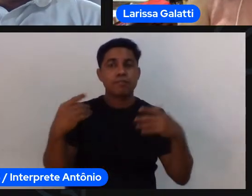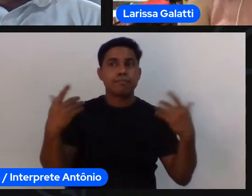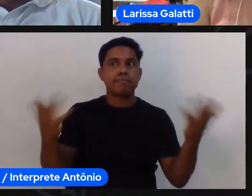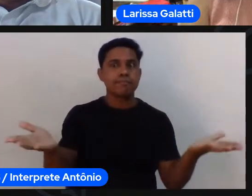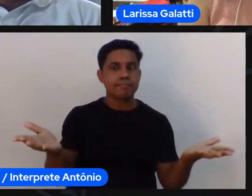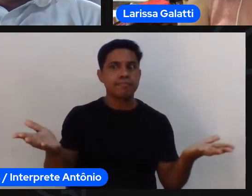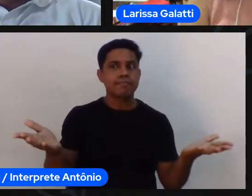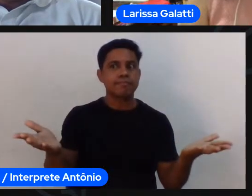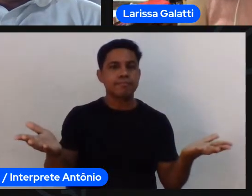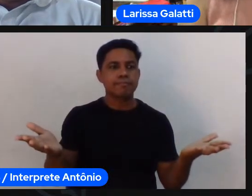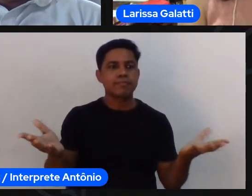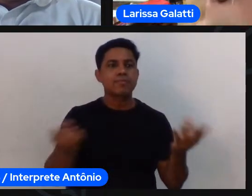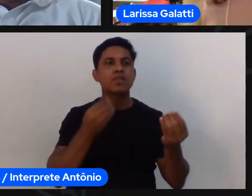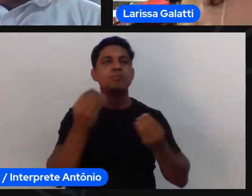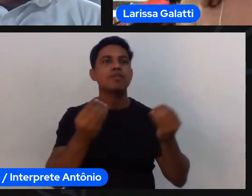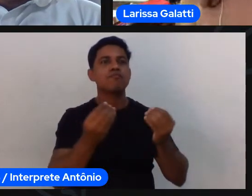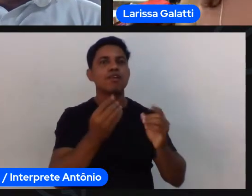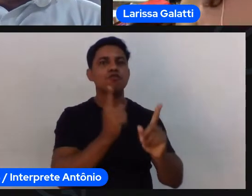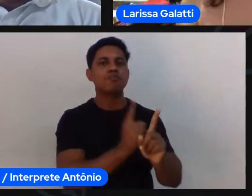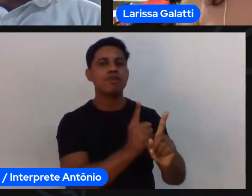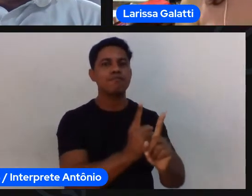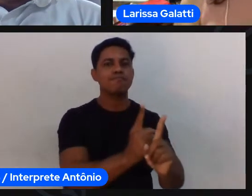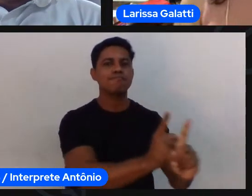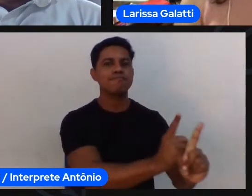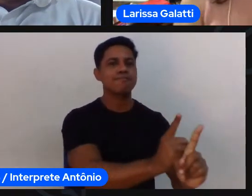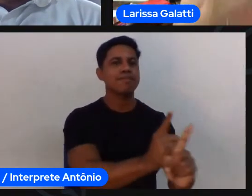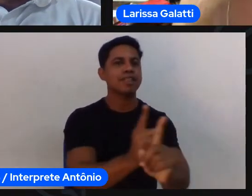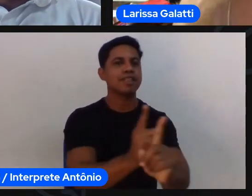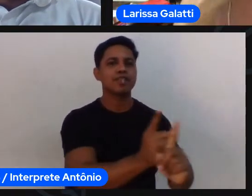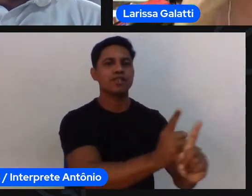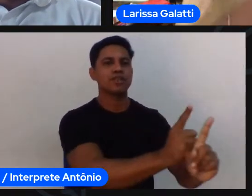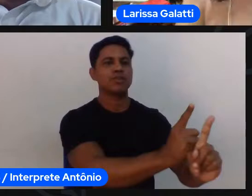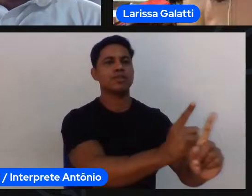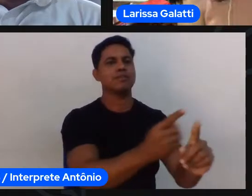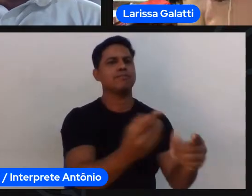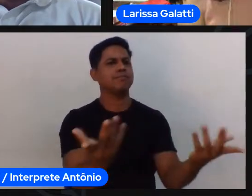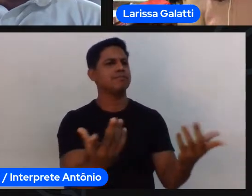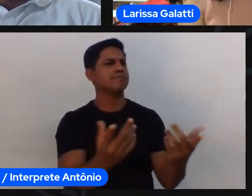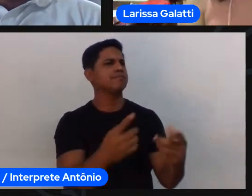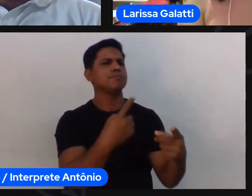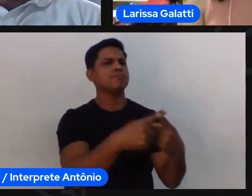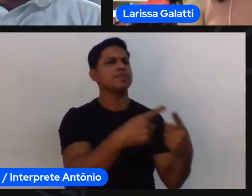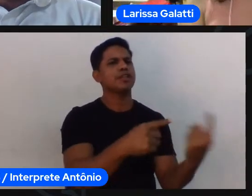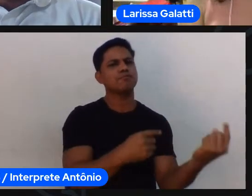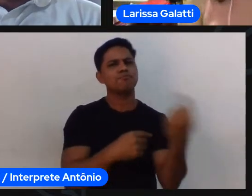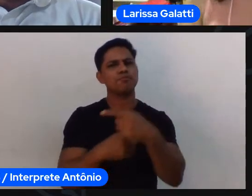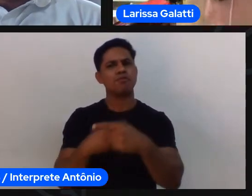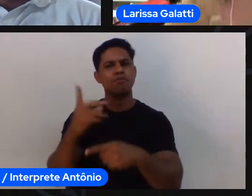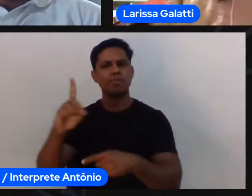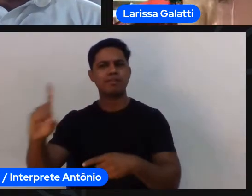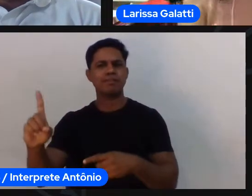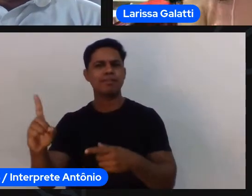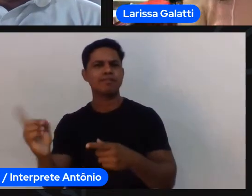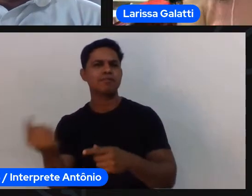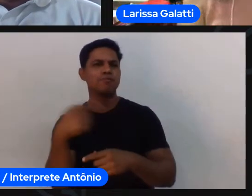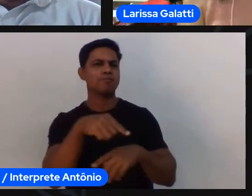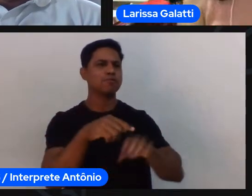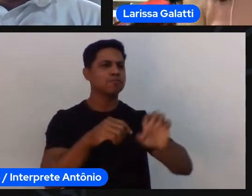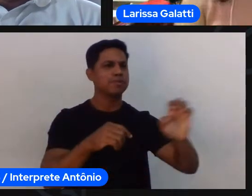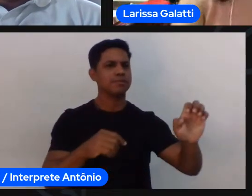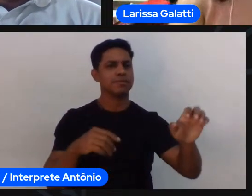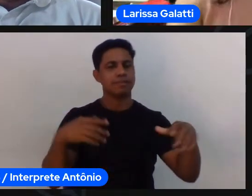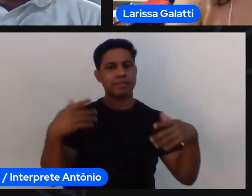faz quando tem marcadores por que você não passou para a direita você vai você associa um modelo a partir do jogo com um questionamento